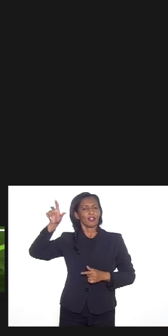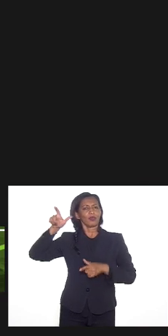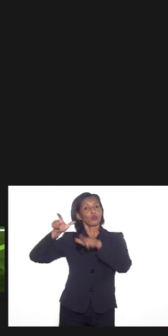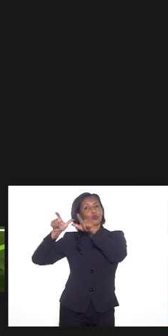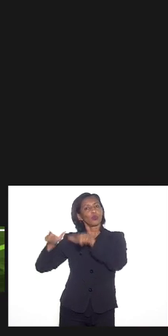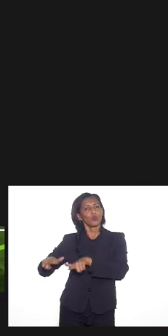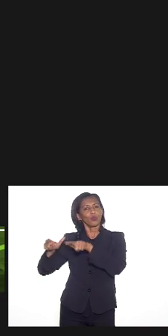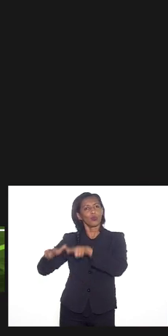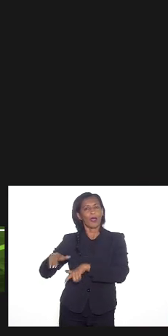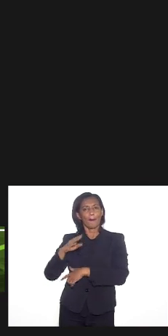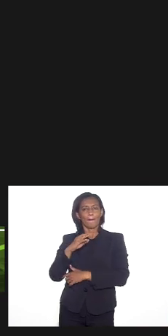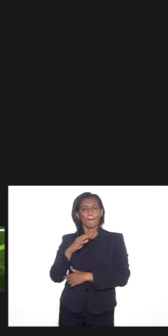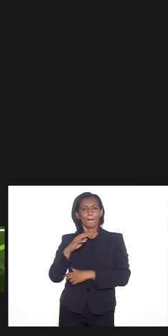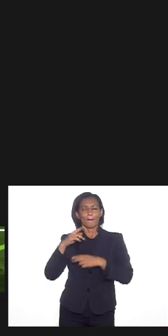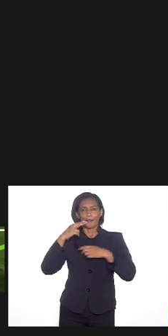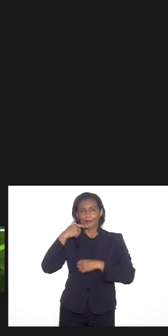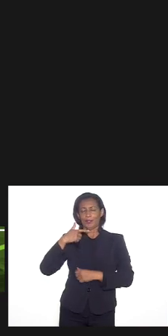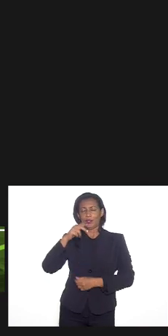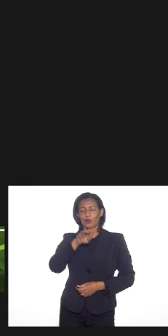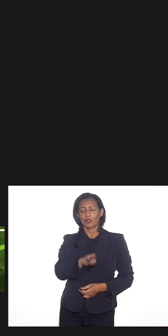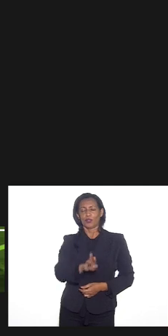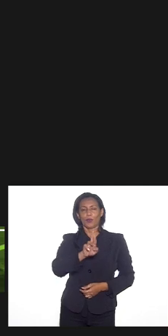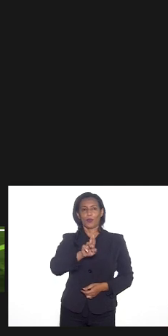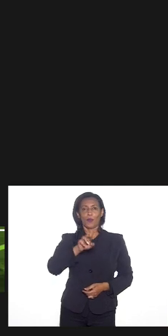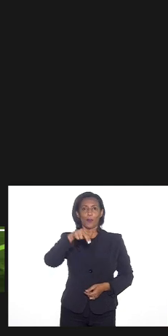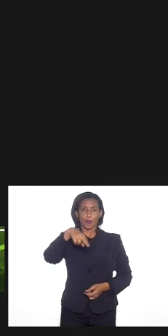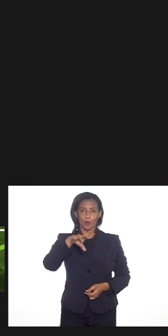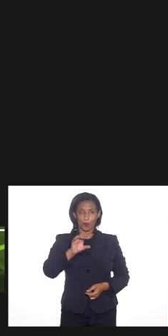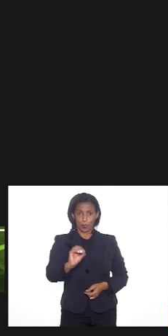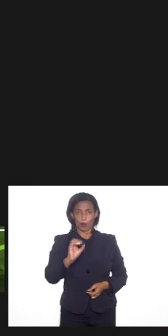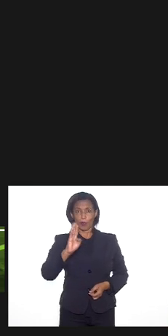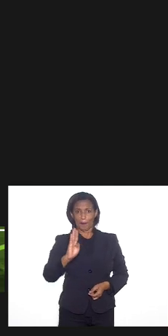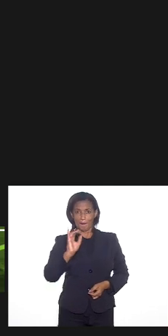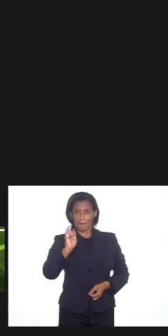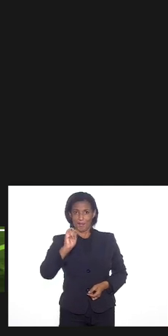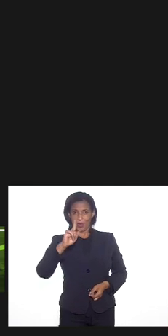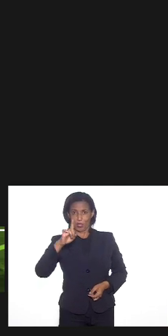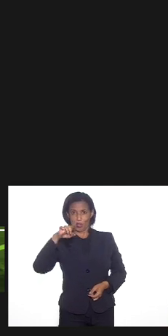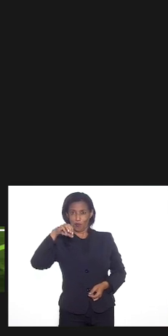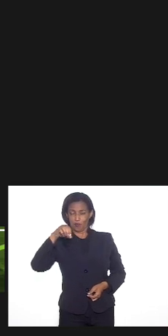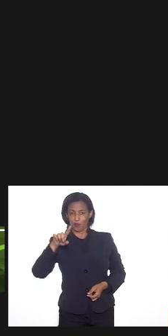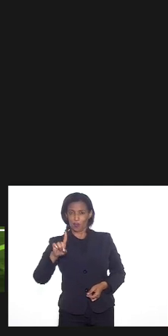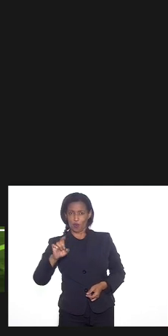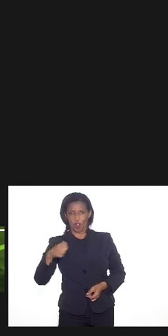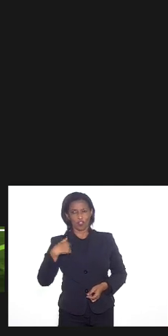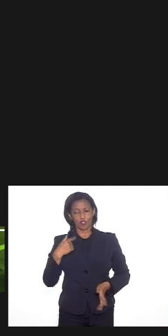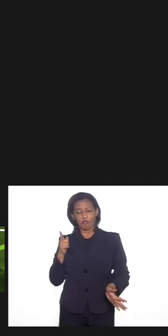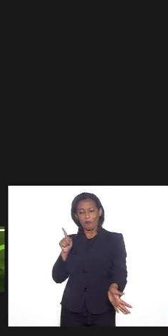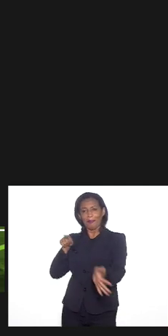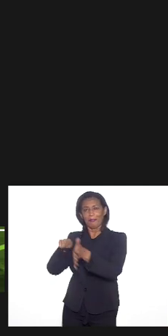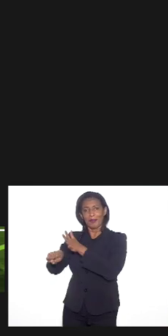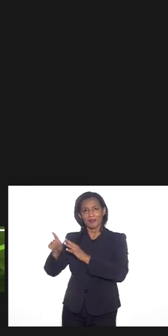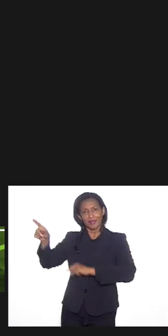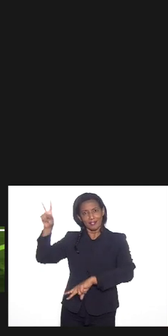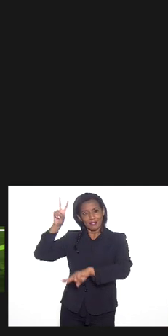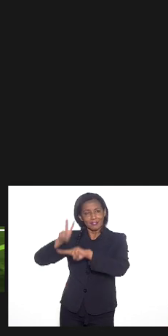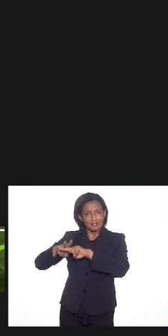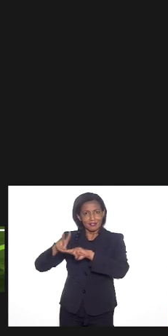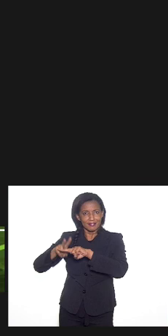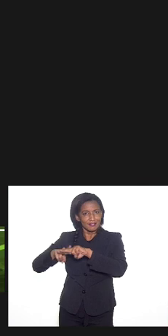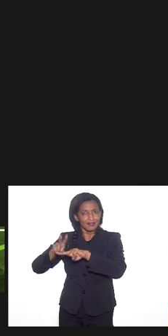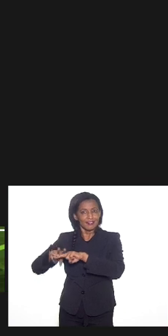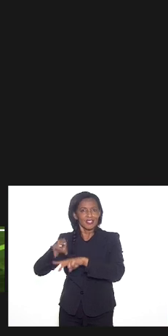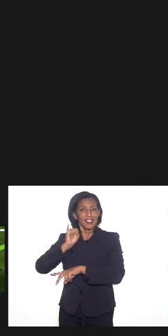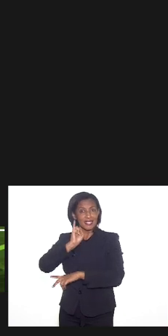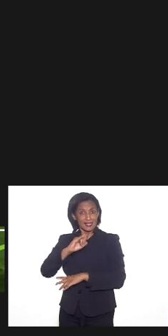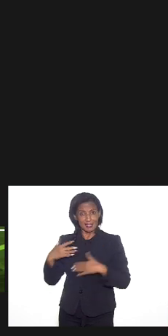o Bruno Bigode tá eu mesmo fui interrogá-lo no presídio se houve agora um